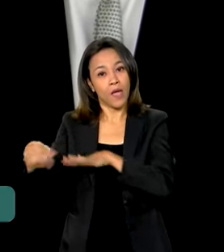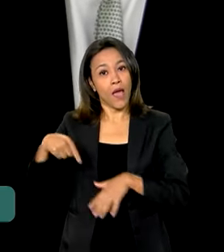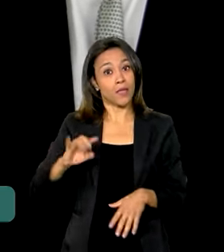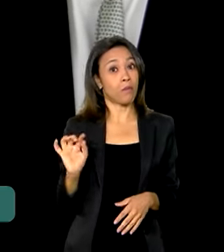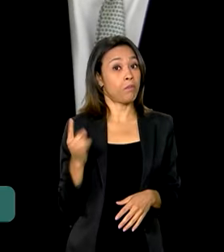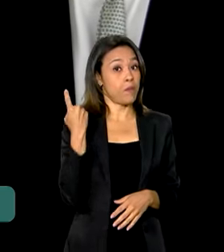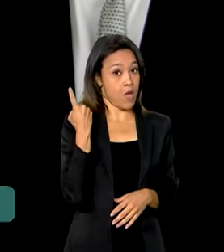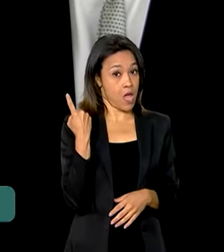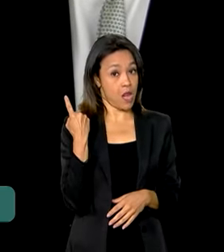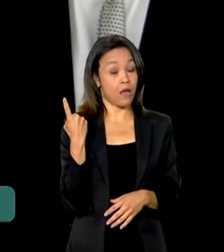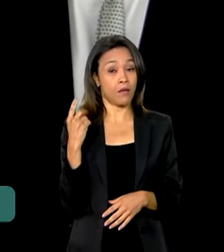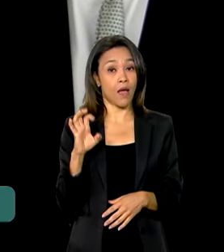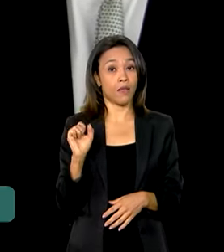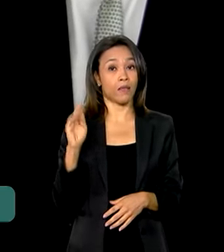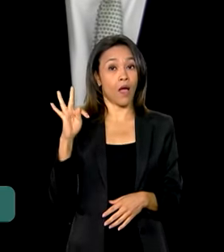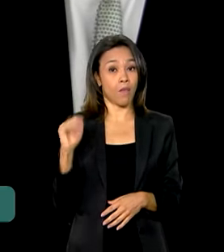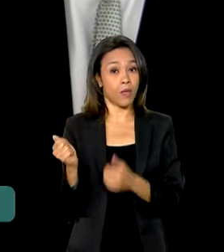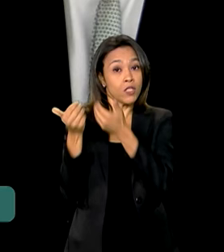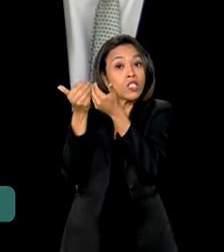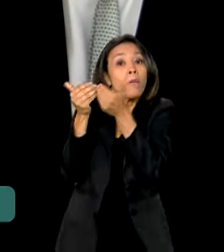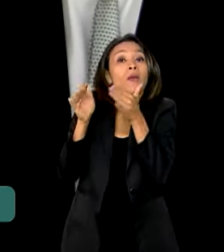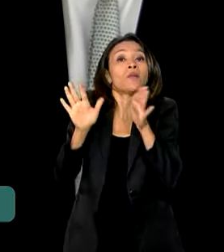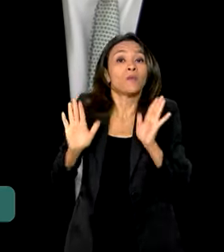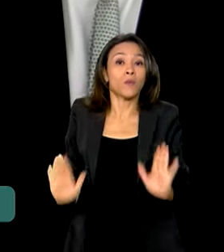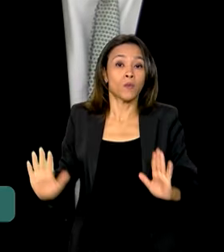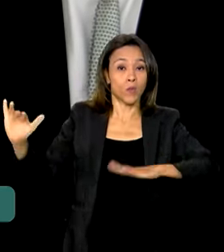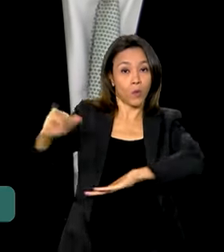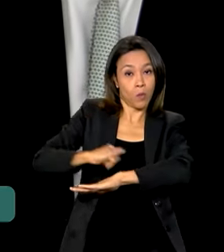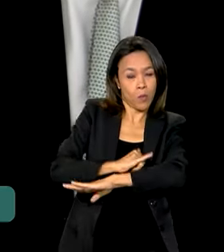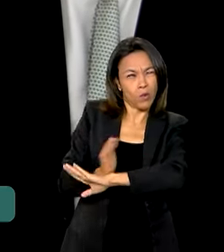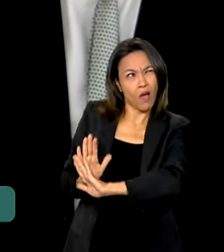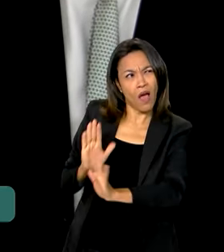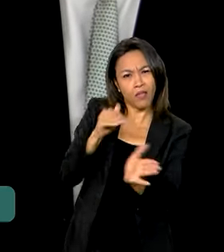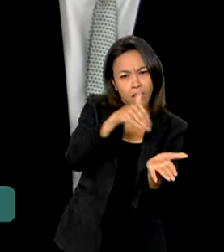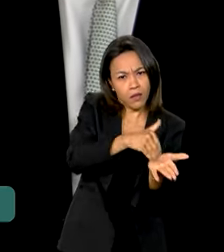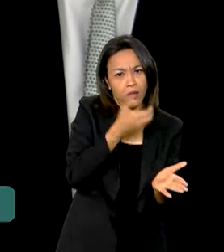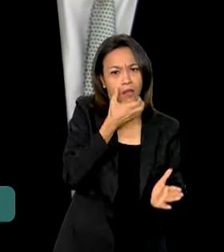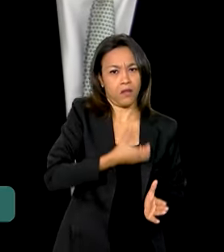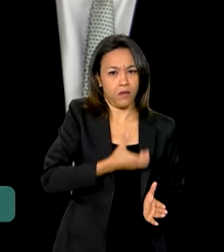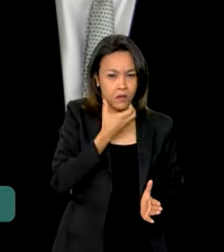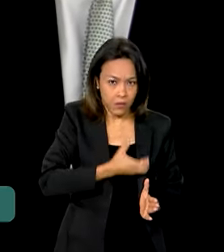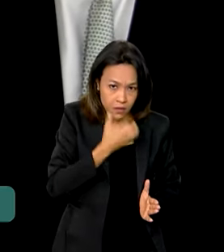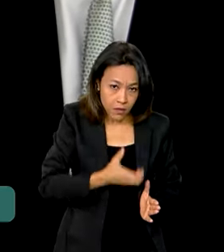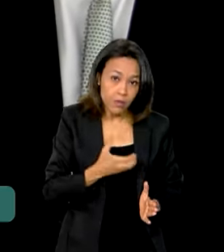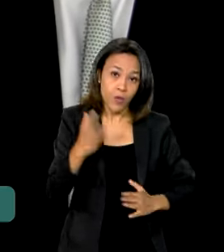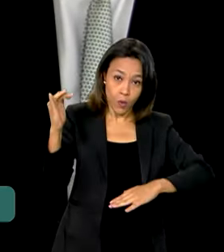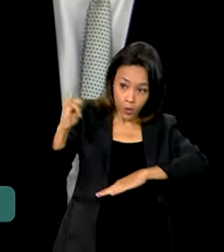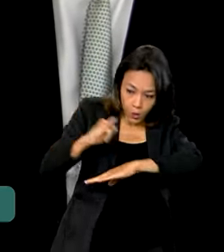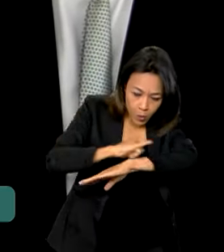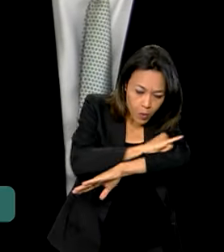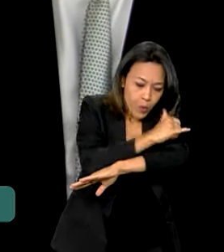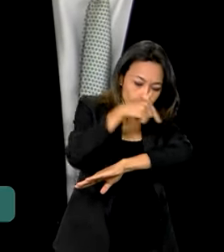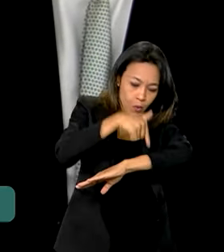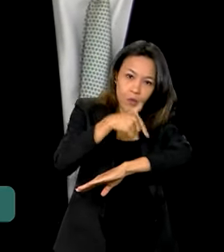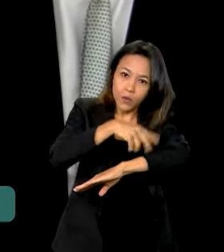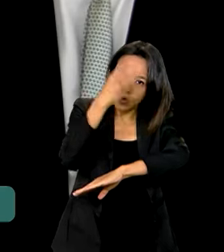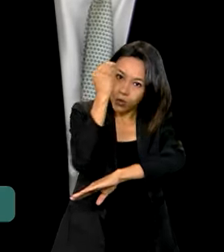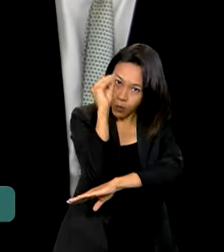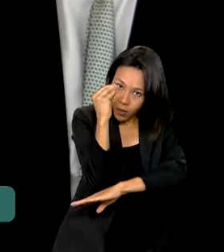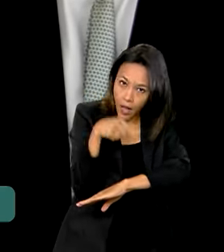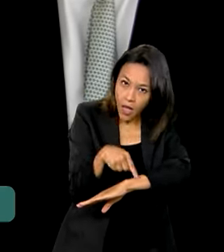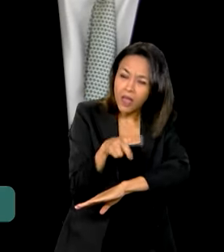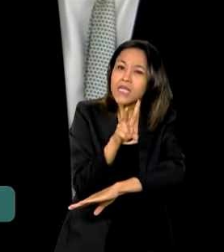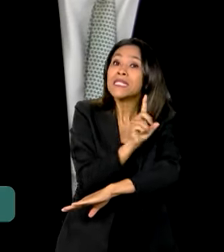reabertura do aeroporto. E até dezembro, o aeroporto Salgado Filho estará 100